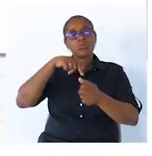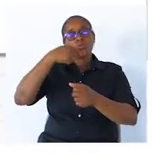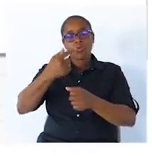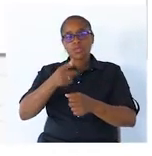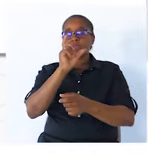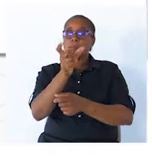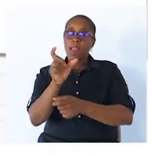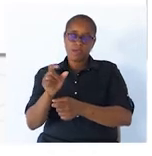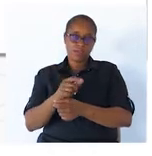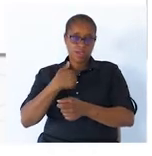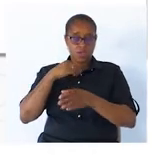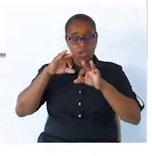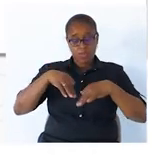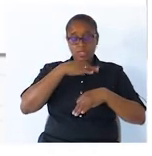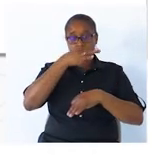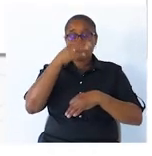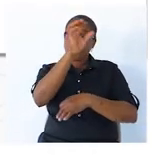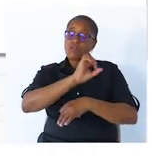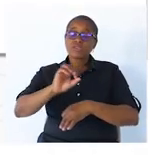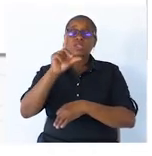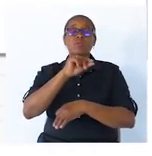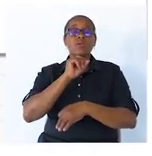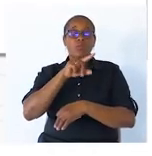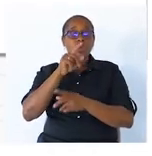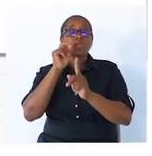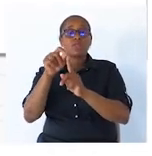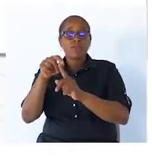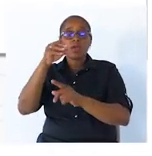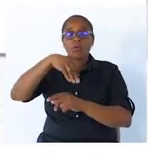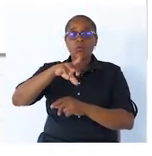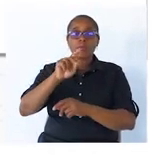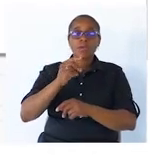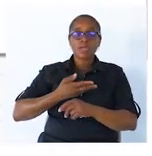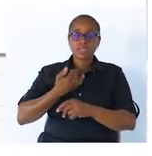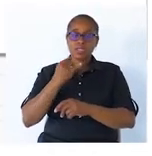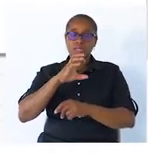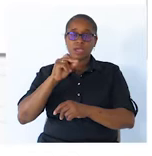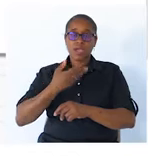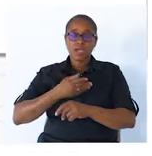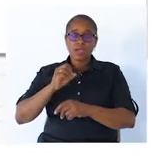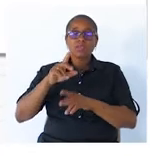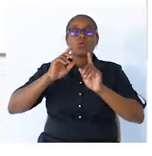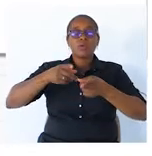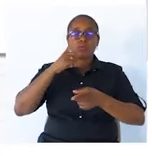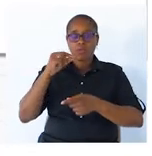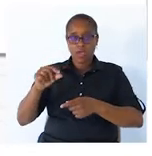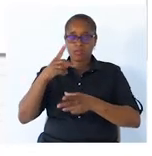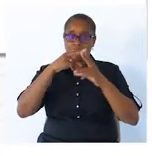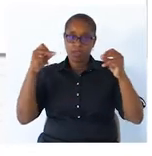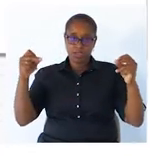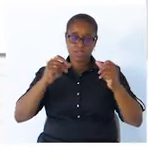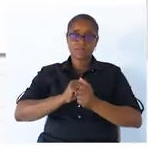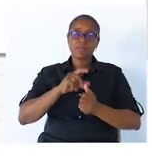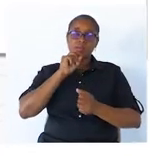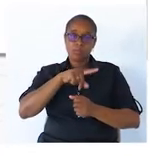outras palavras. O que eu acabei de dizer. Vocês também podem identificar o predicado a partir do verbo da frase.